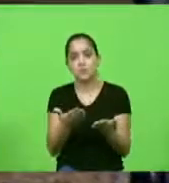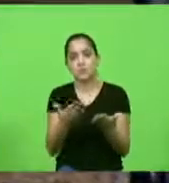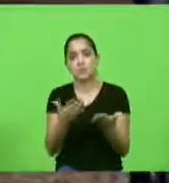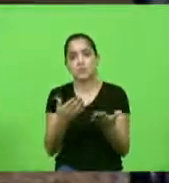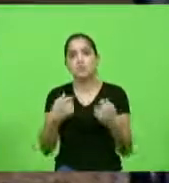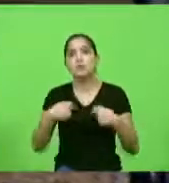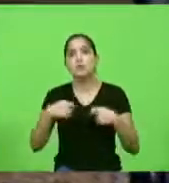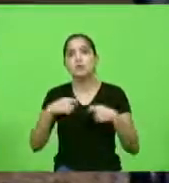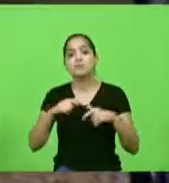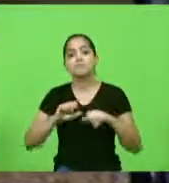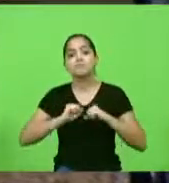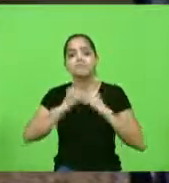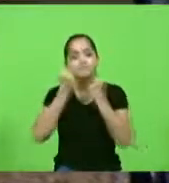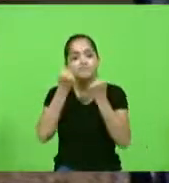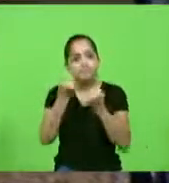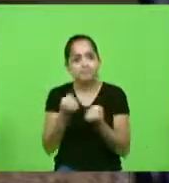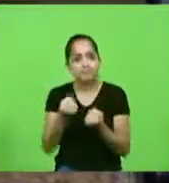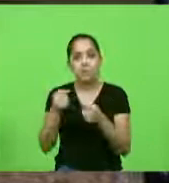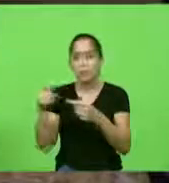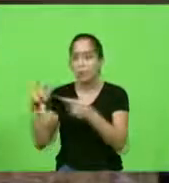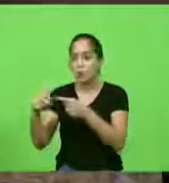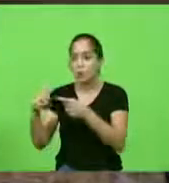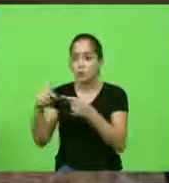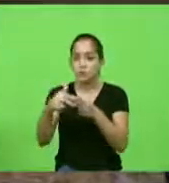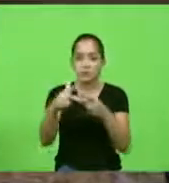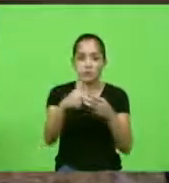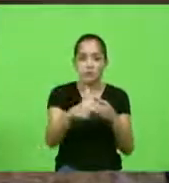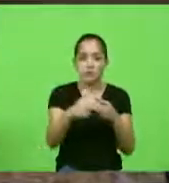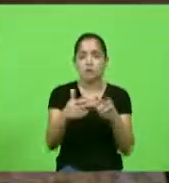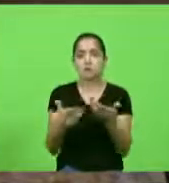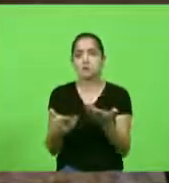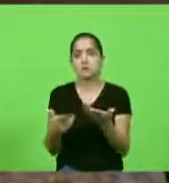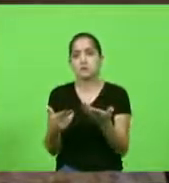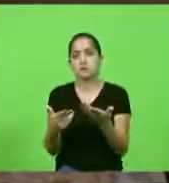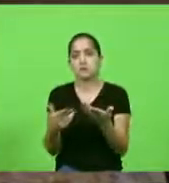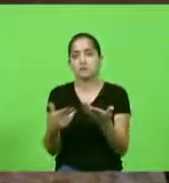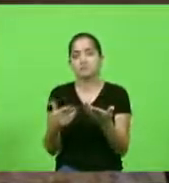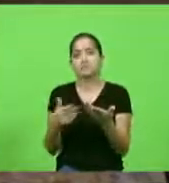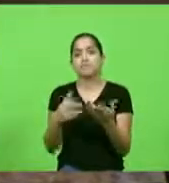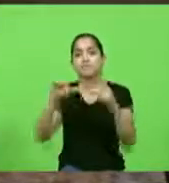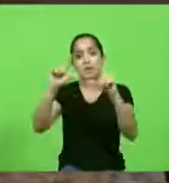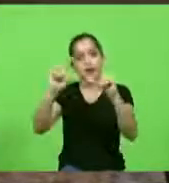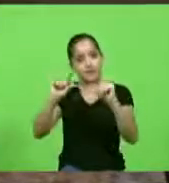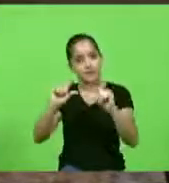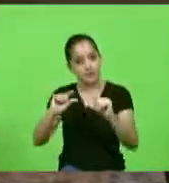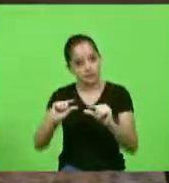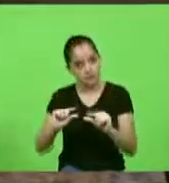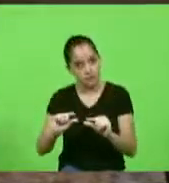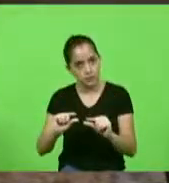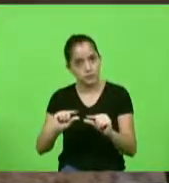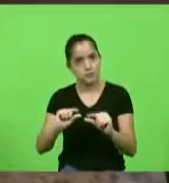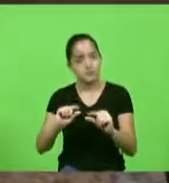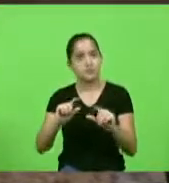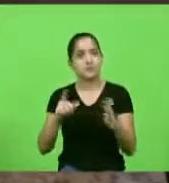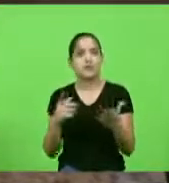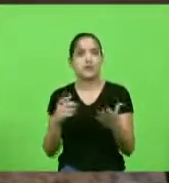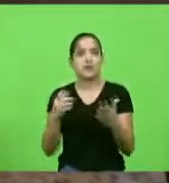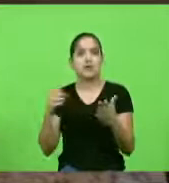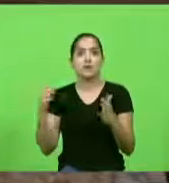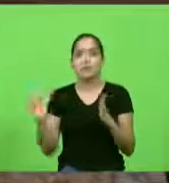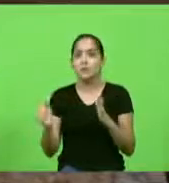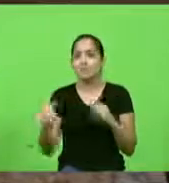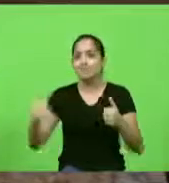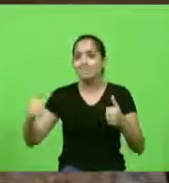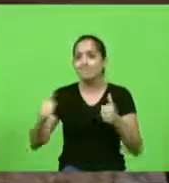agora defendendo cortes nem que seja na própria carne para reduzir o impacto tributário e o quanto